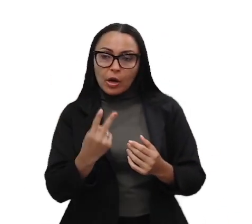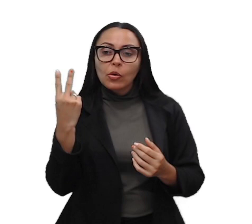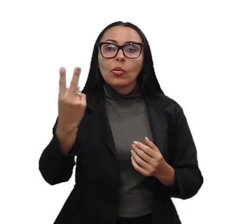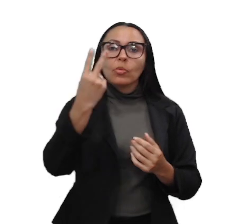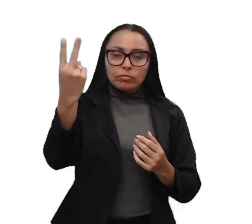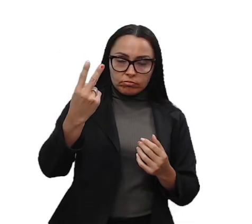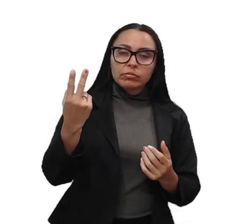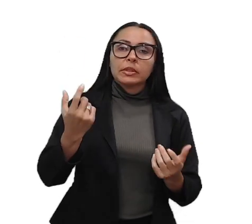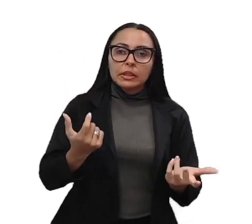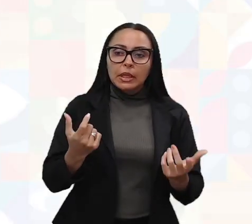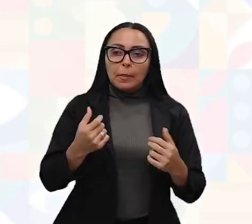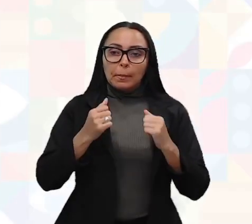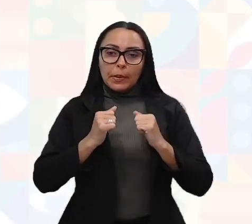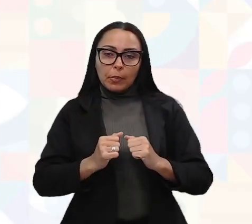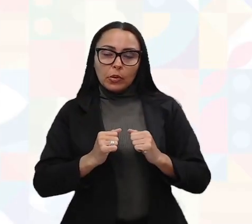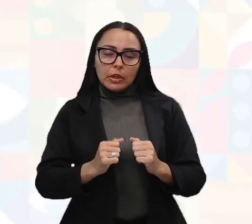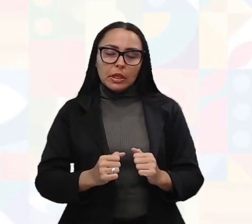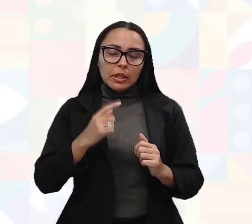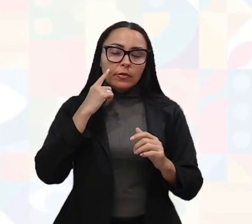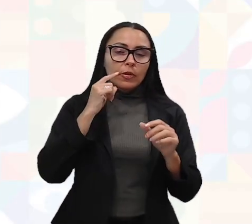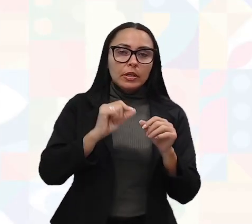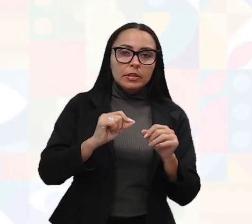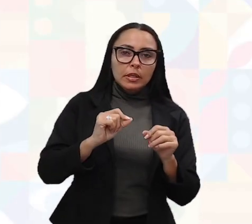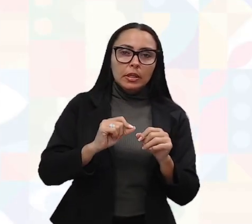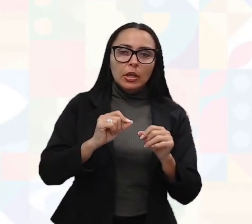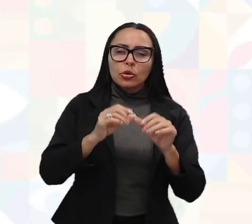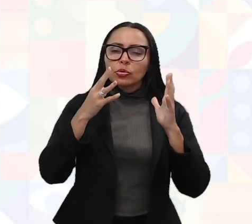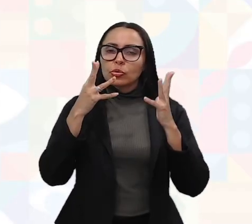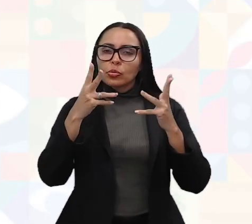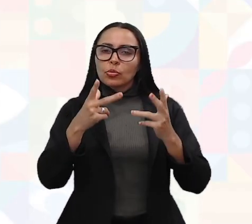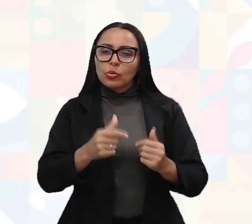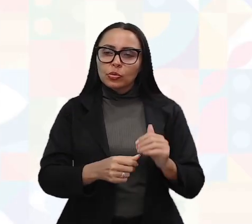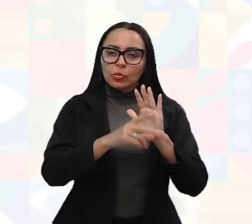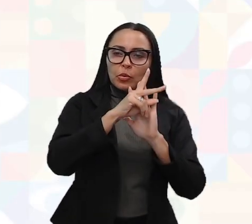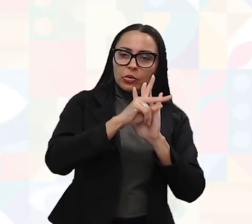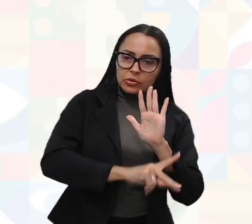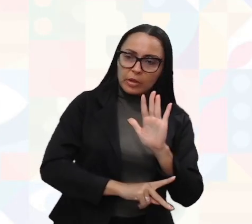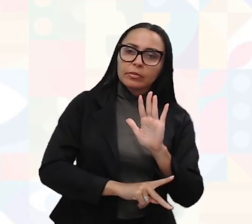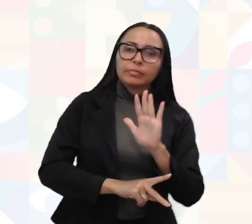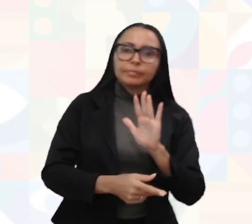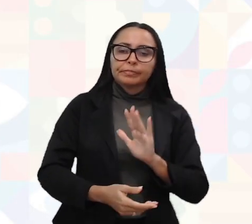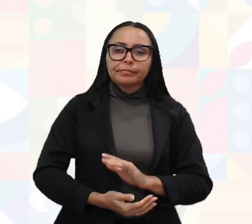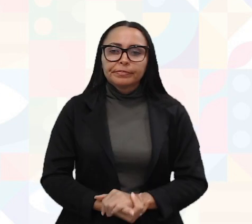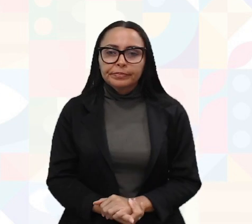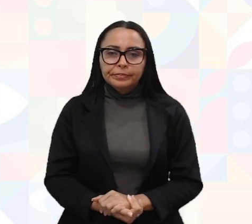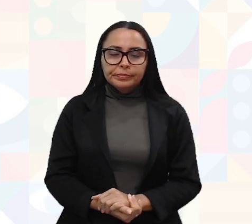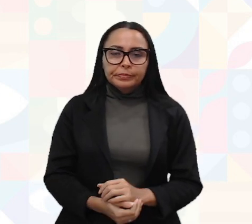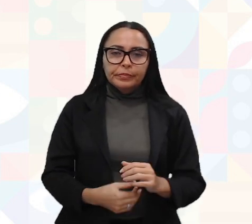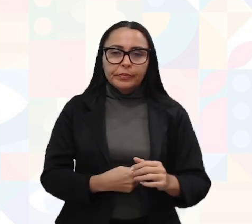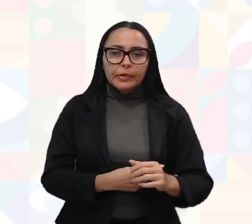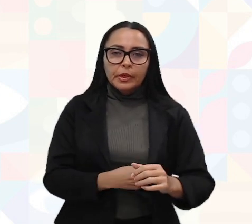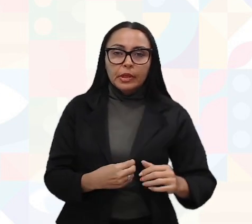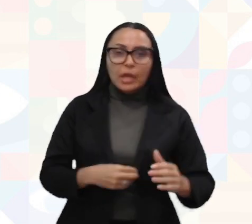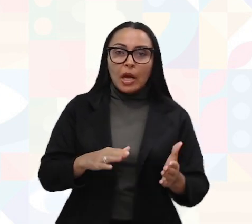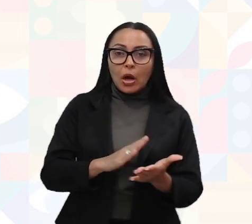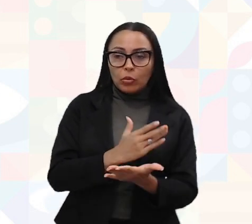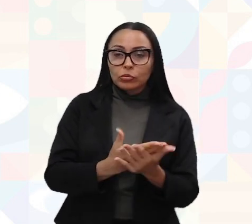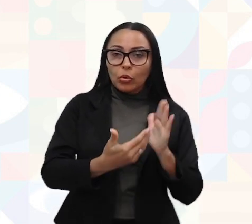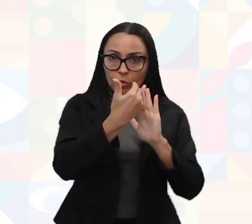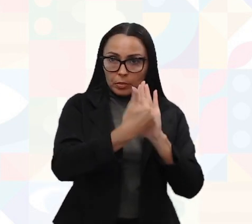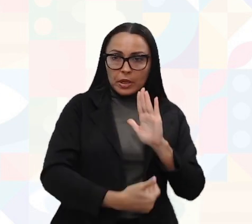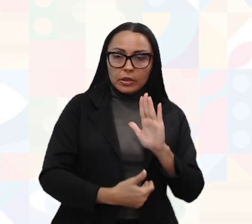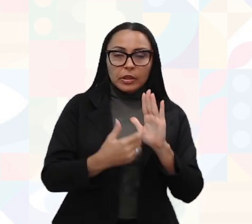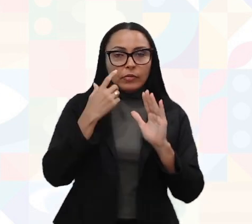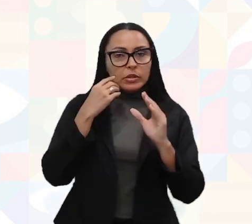consulta para poder estar fazendo esse projeto acontecer. Então alguns documentos que vão ser